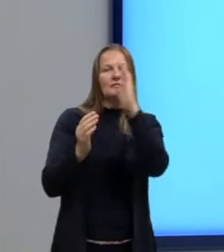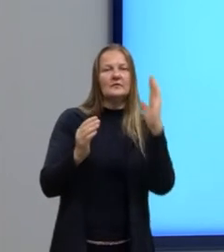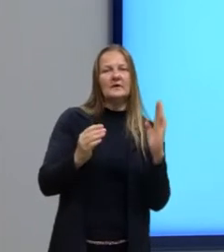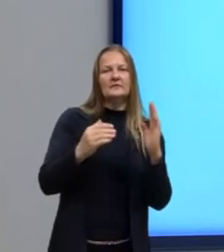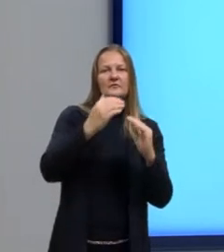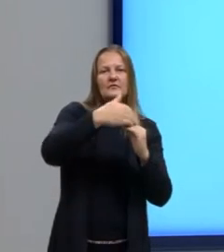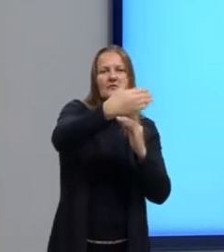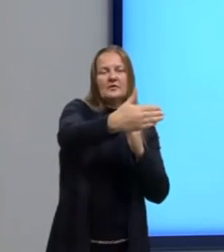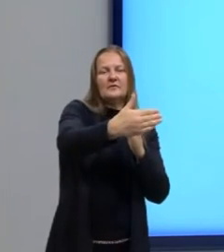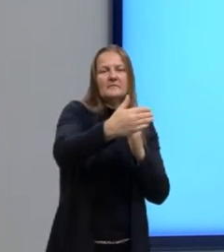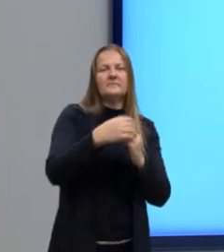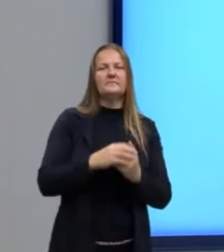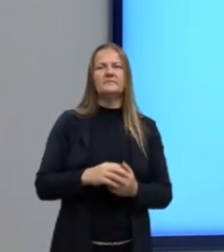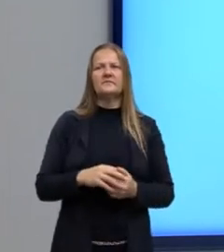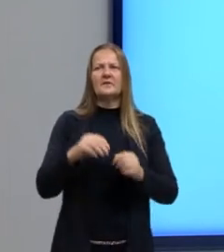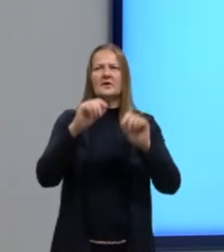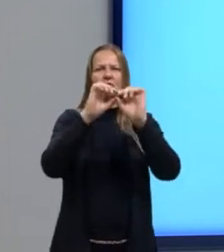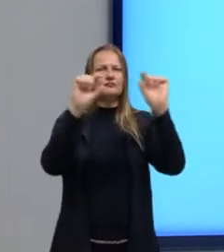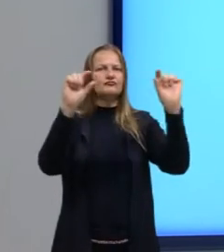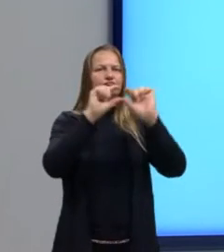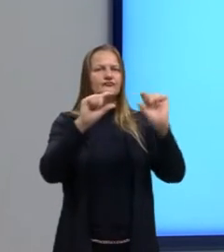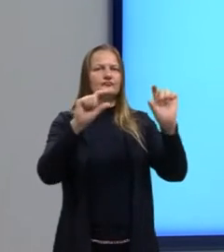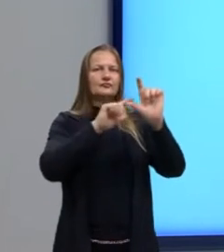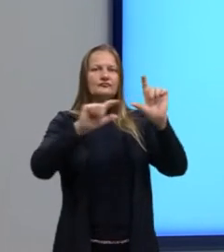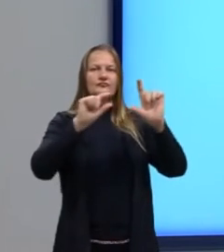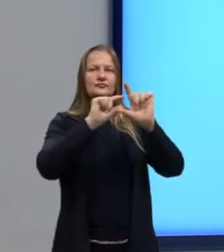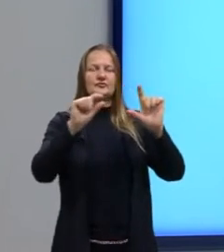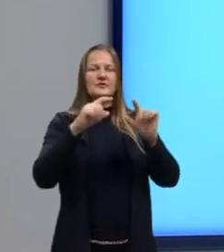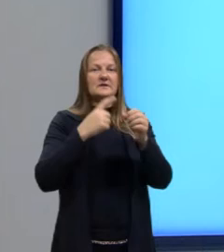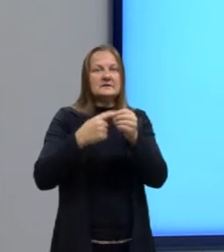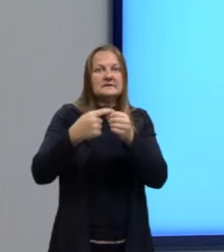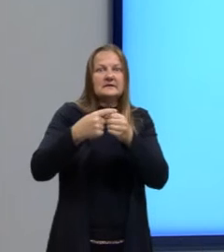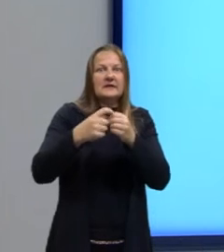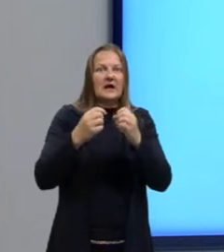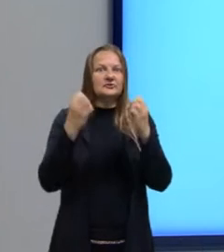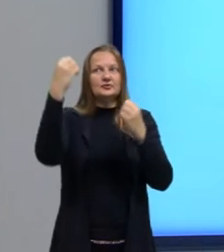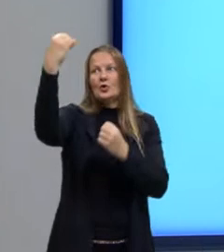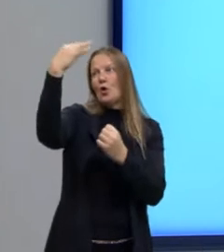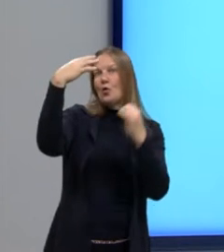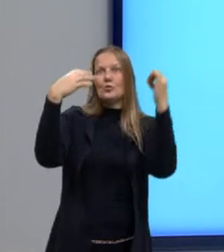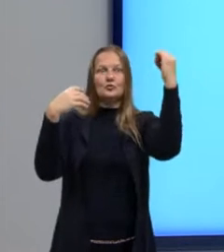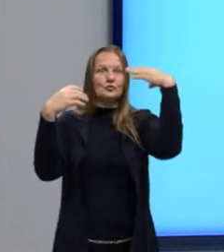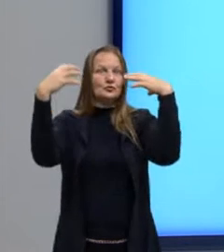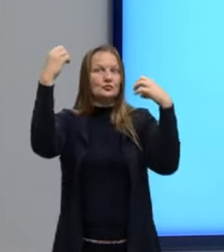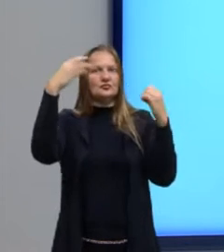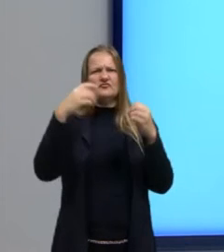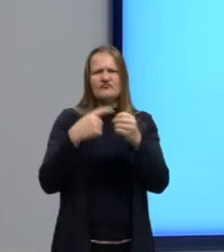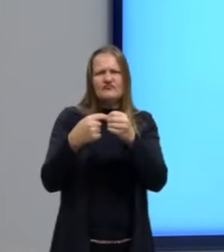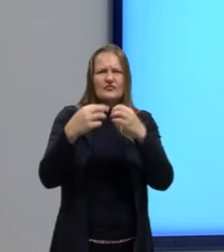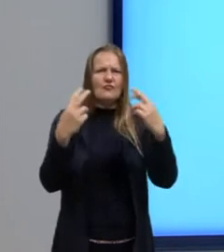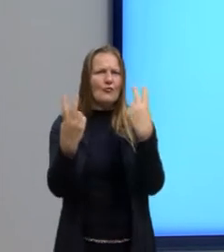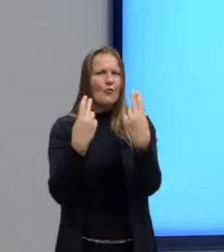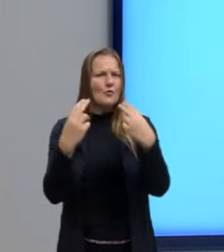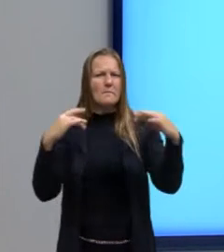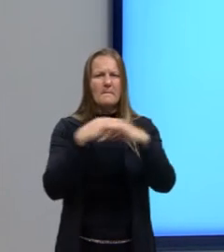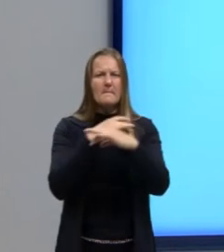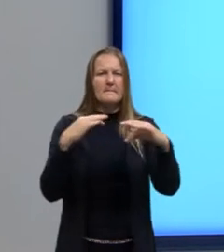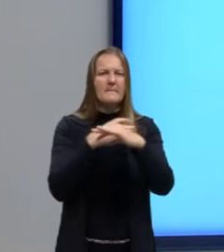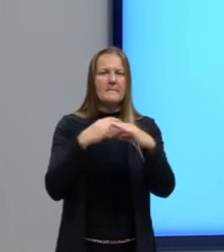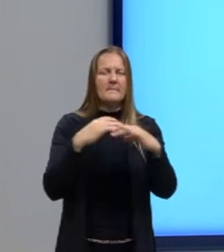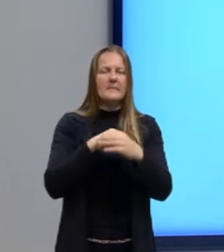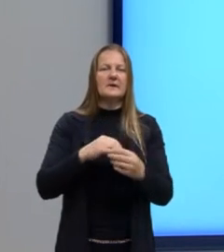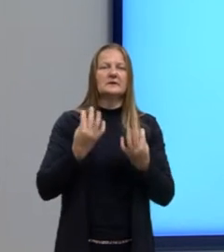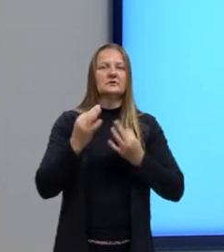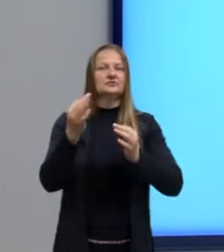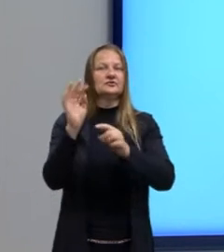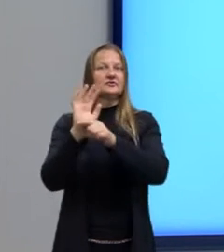fora da janela letreiros, de uma cidade muito iluminada, de uma cidade já com